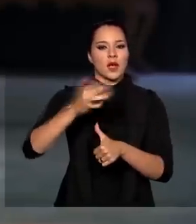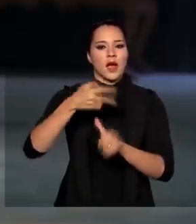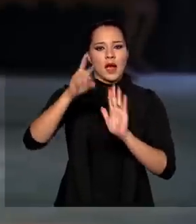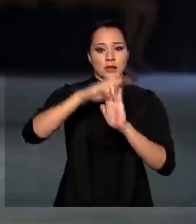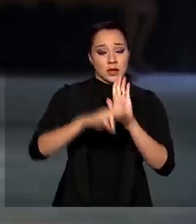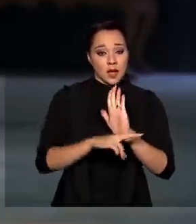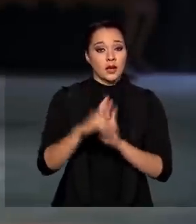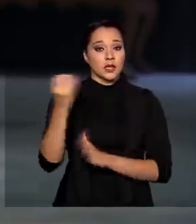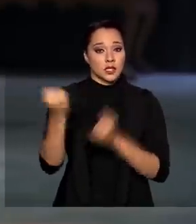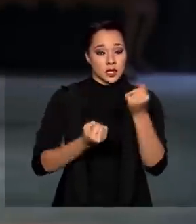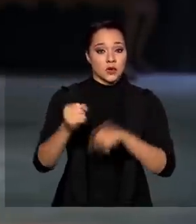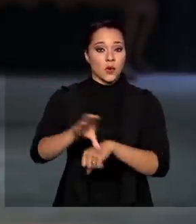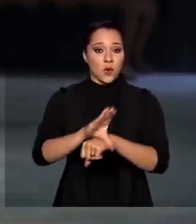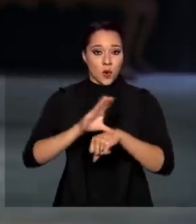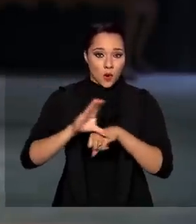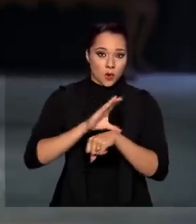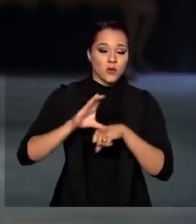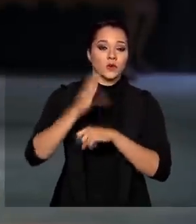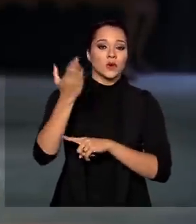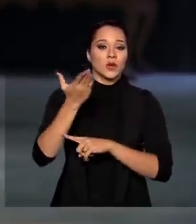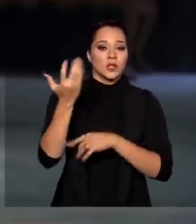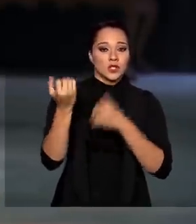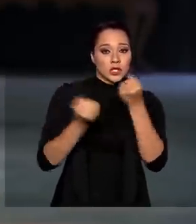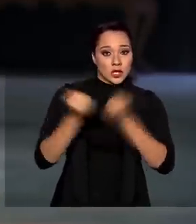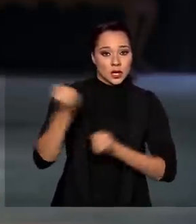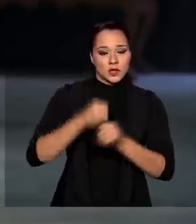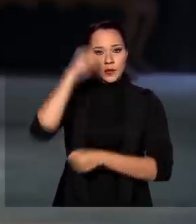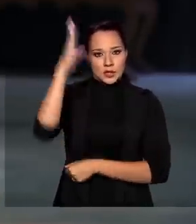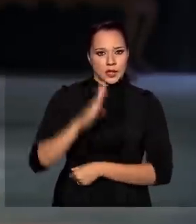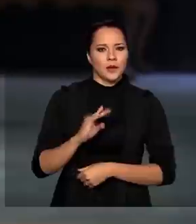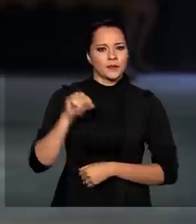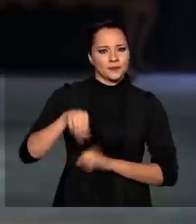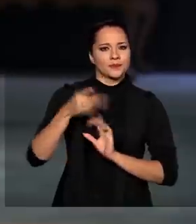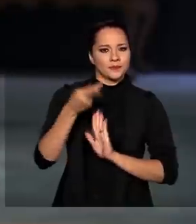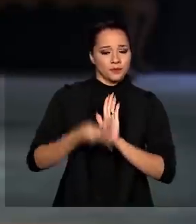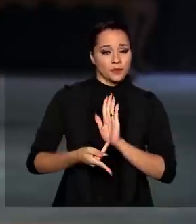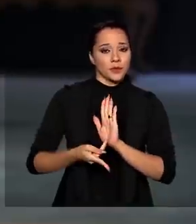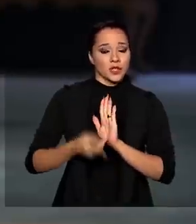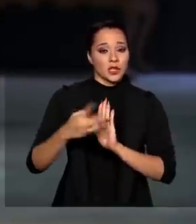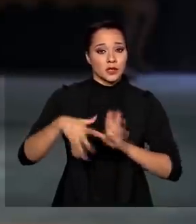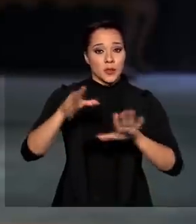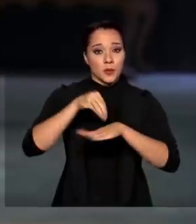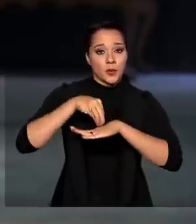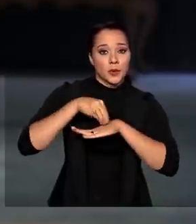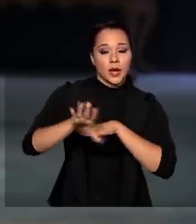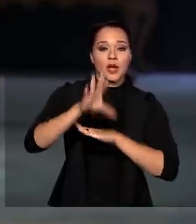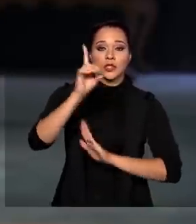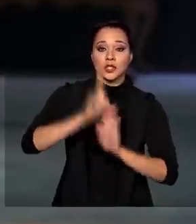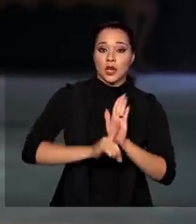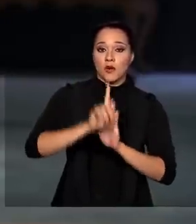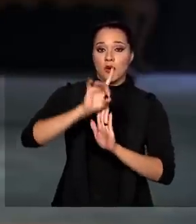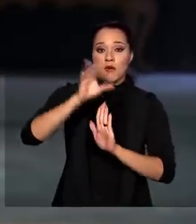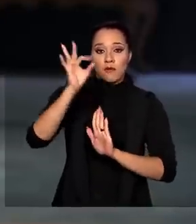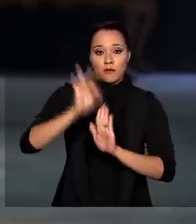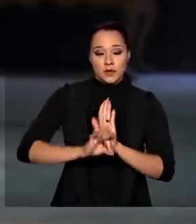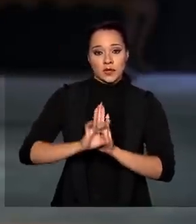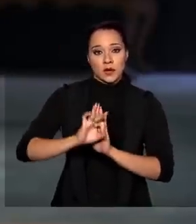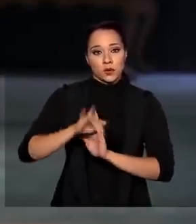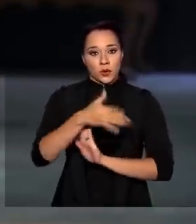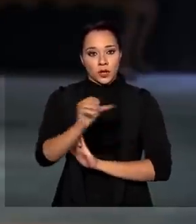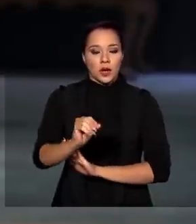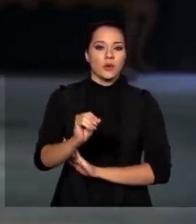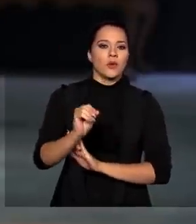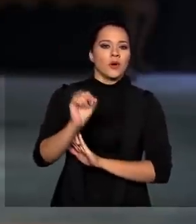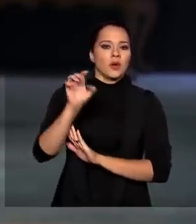regras de trânsito, o Código de Trânsito Brasileiro. Esse projeto deve ser publicado no Diário Oficial da União, em uma edição